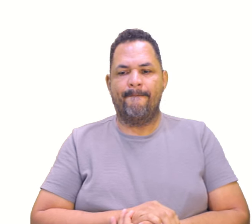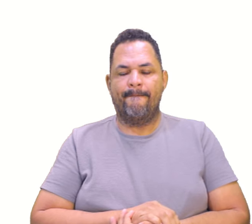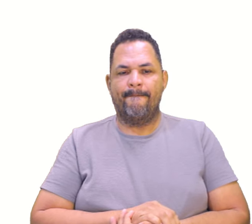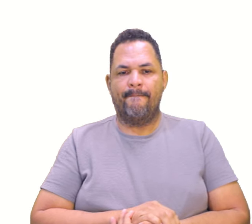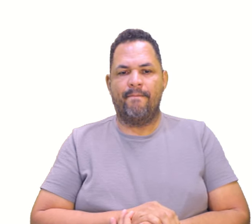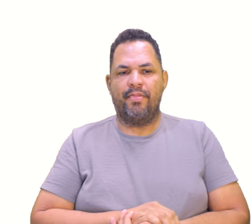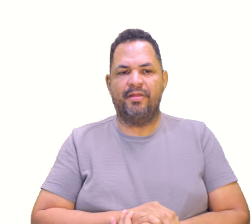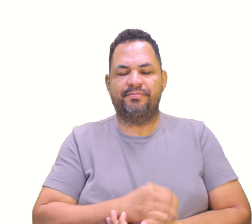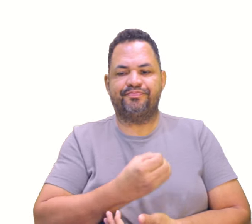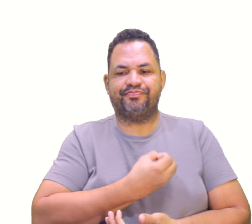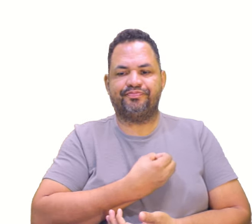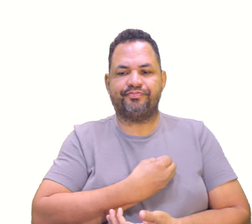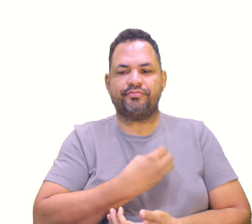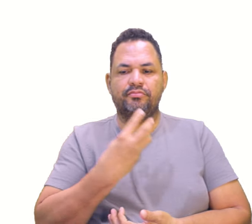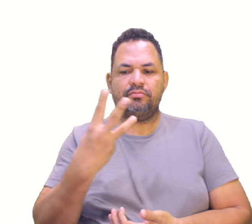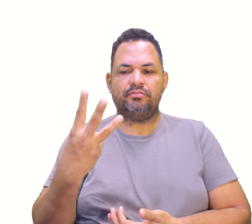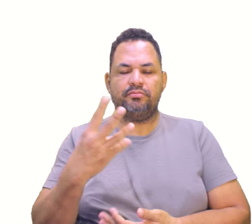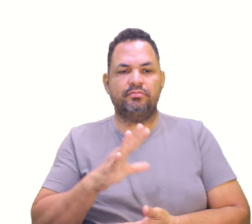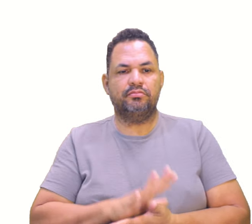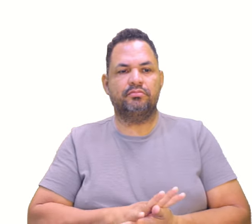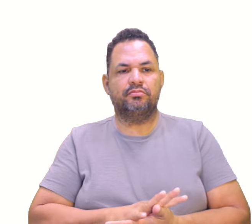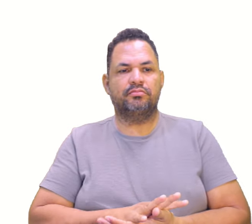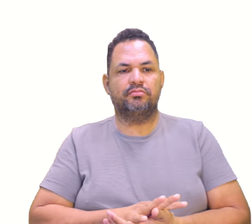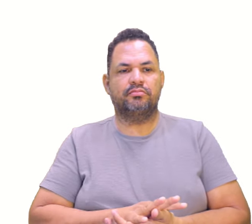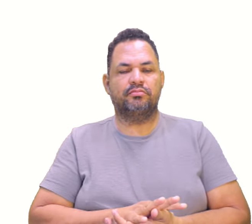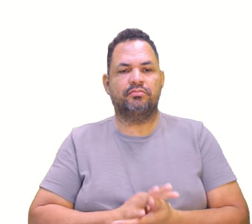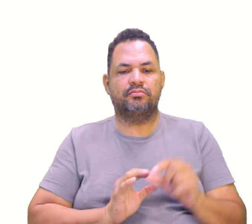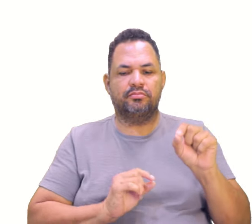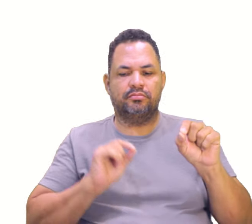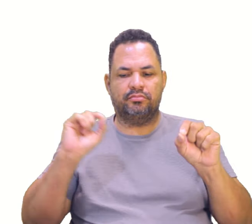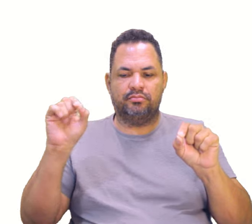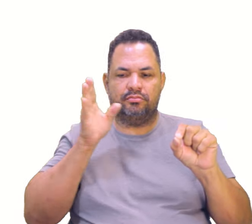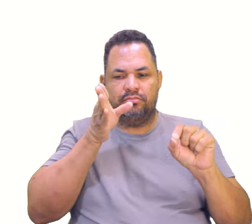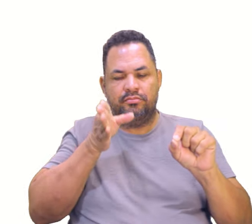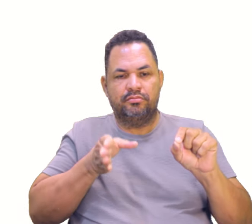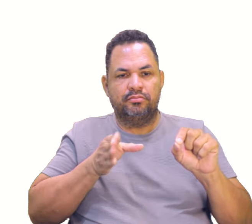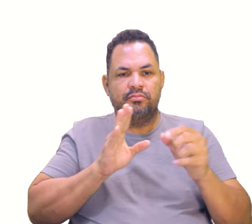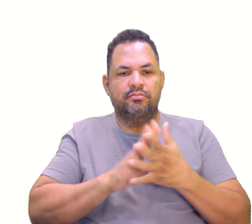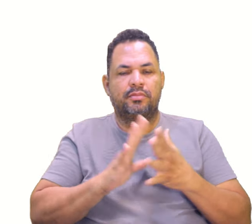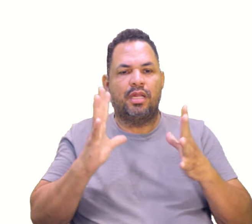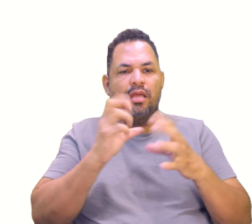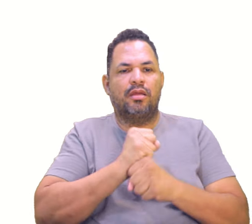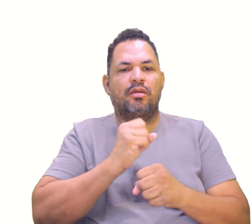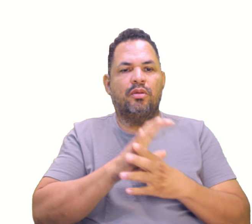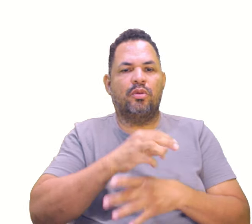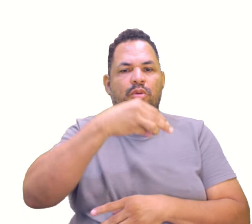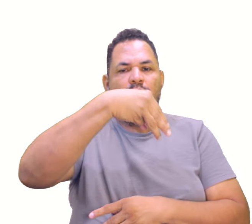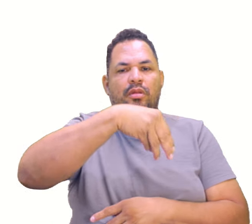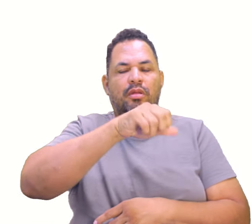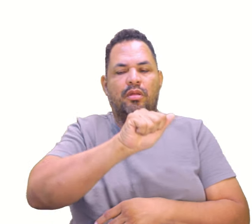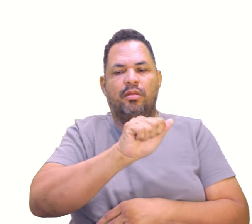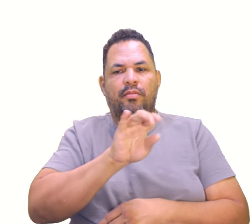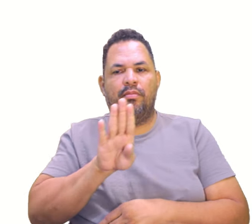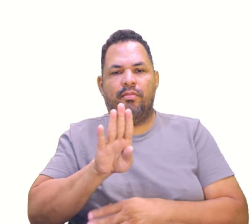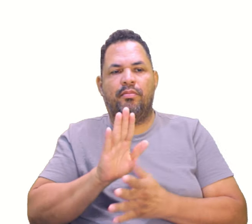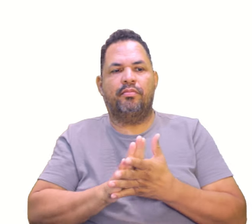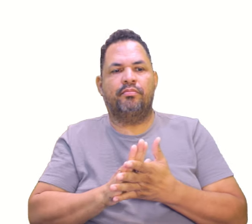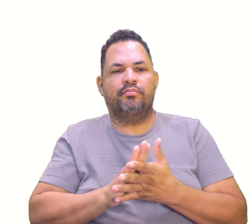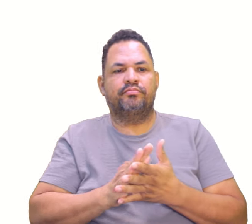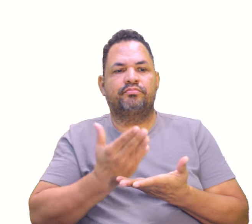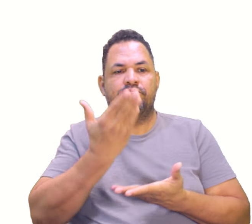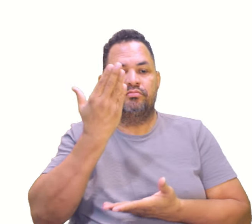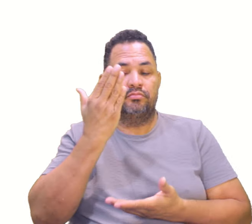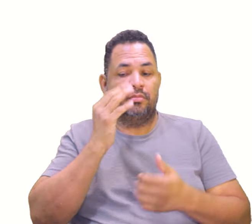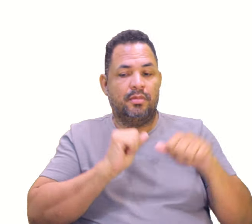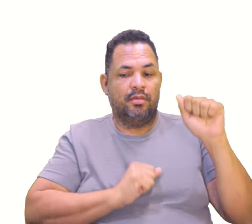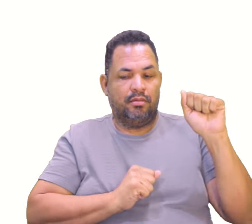Vamos lá, questão número 3, agora vai tratar do ponto médio. Determine M ponto médio de AB nos seguintes